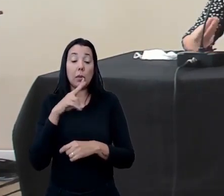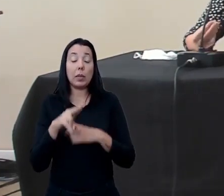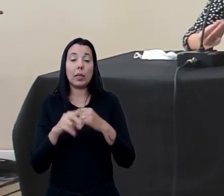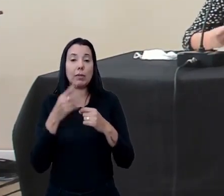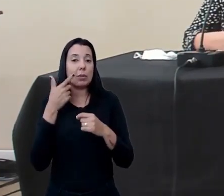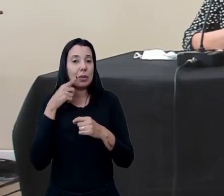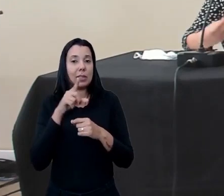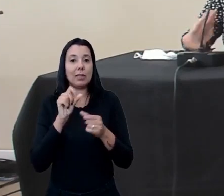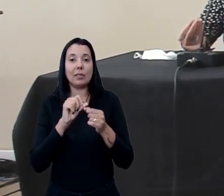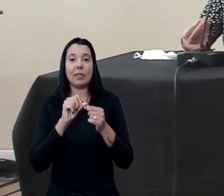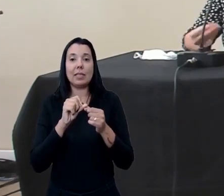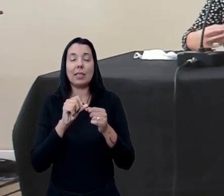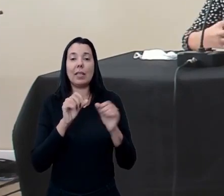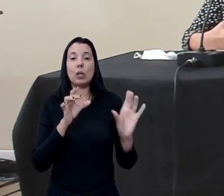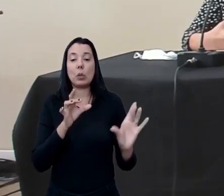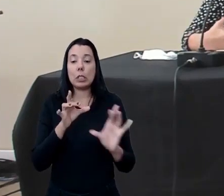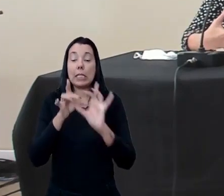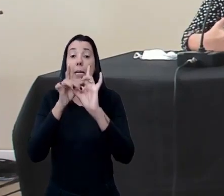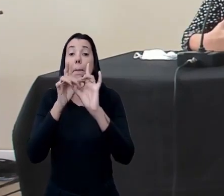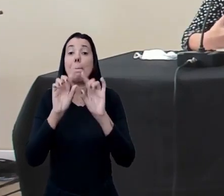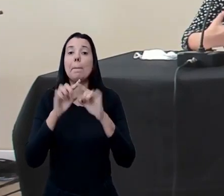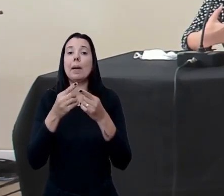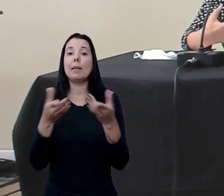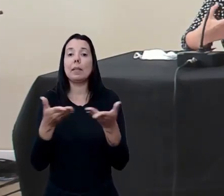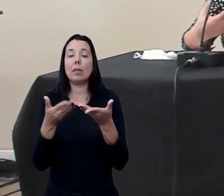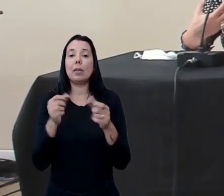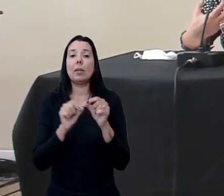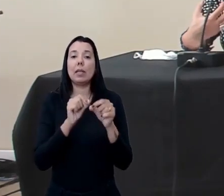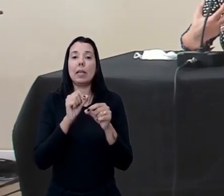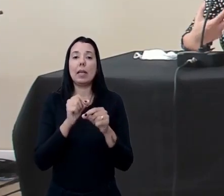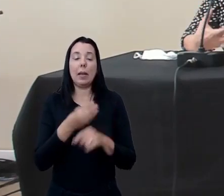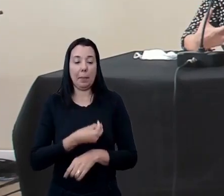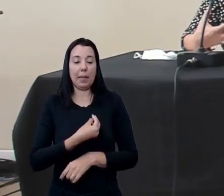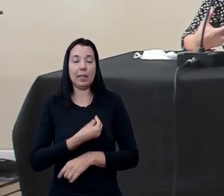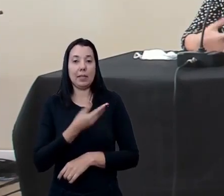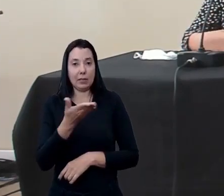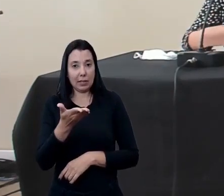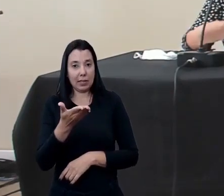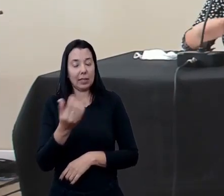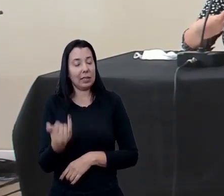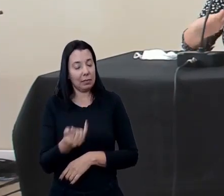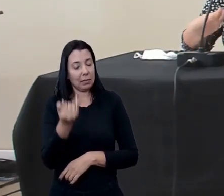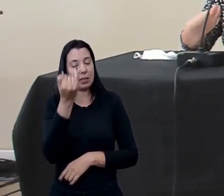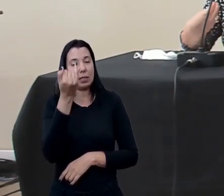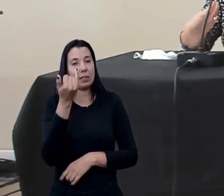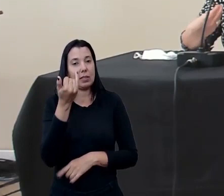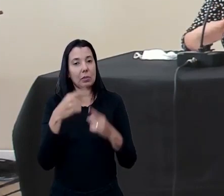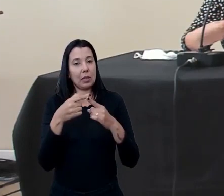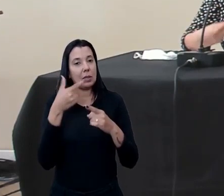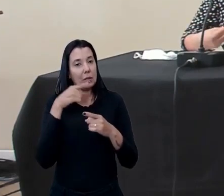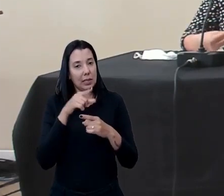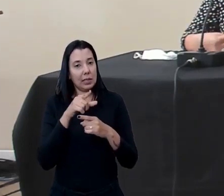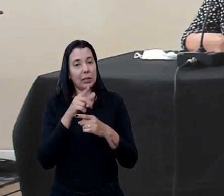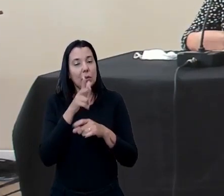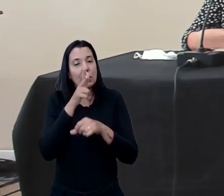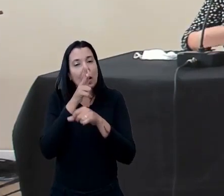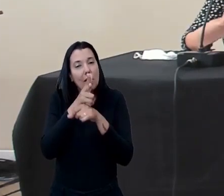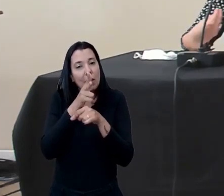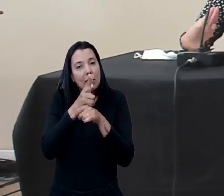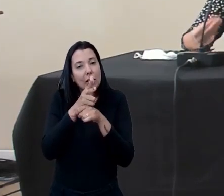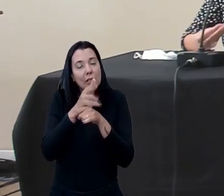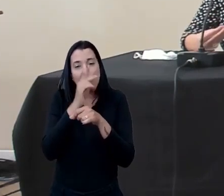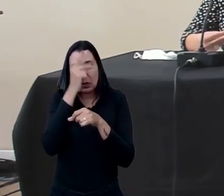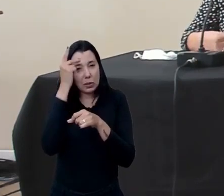acabou não conseguindo fazer os links mas assim a presença de vocês é muito importante aqueles que conseguiram gravar os seus vídeos